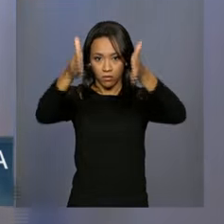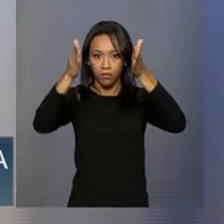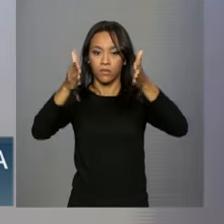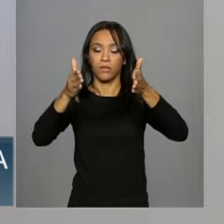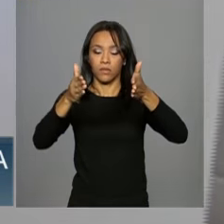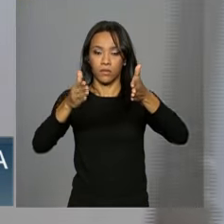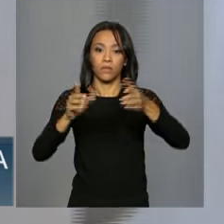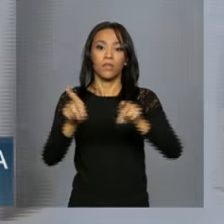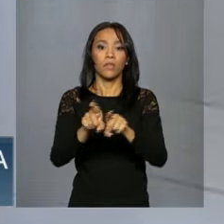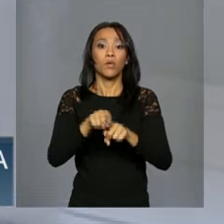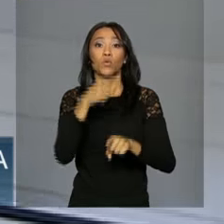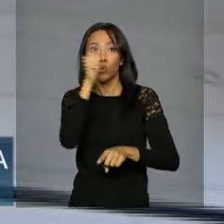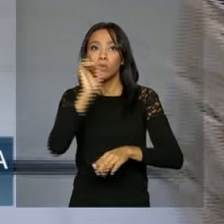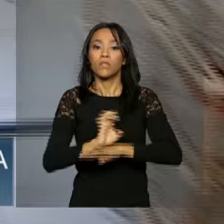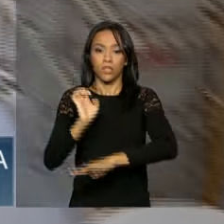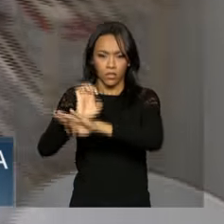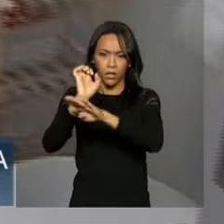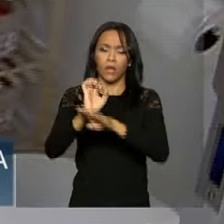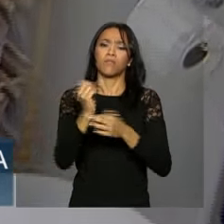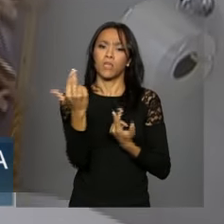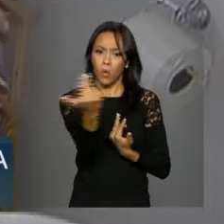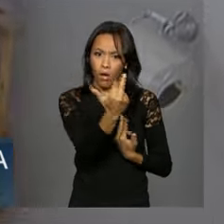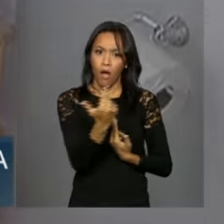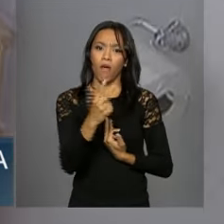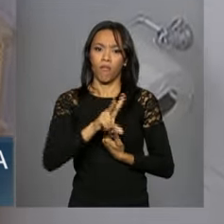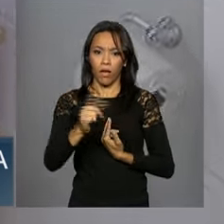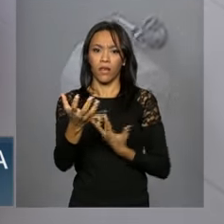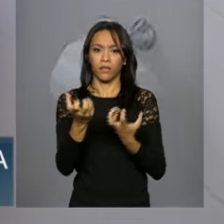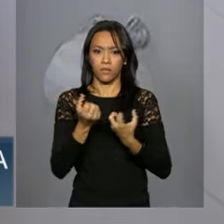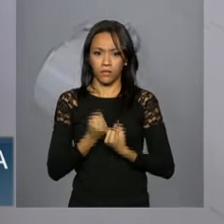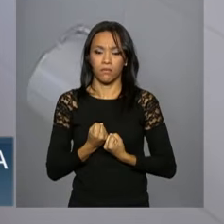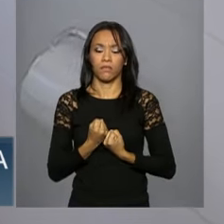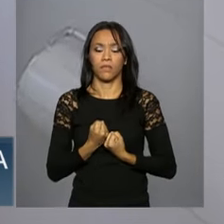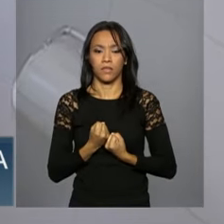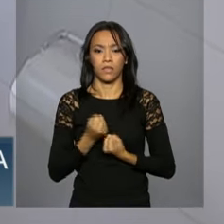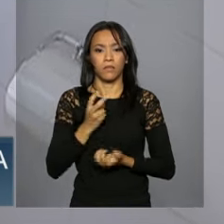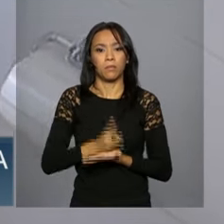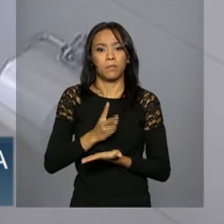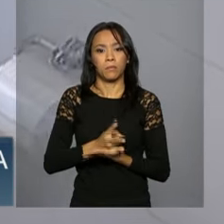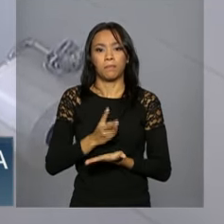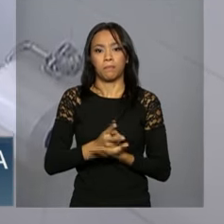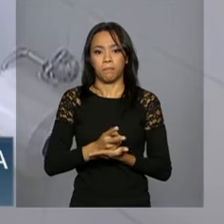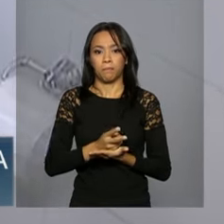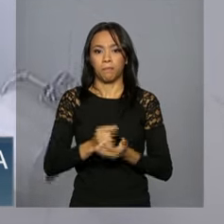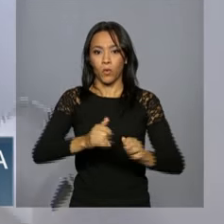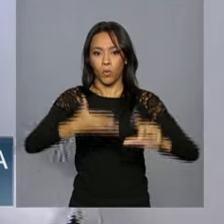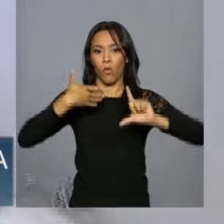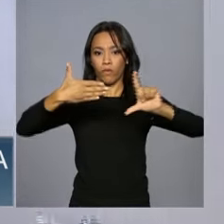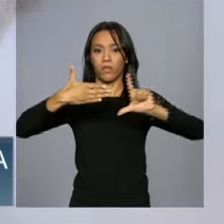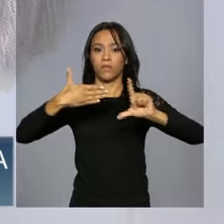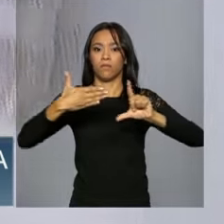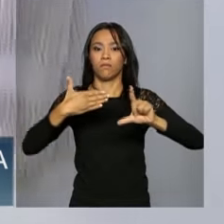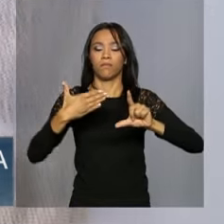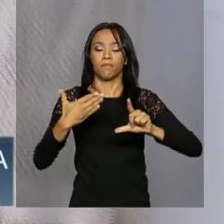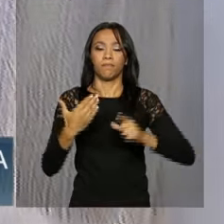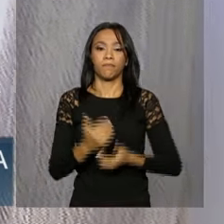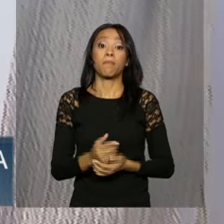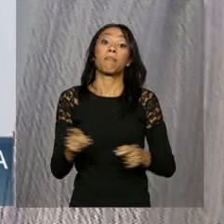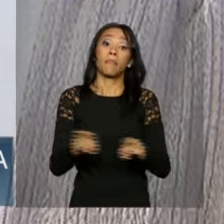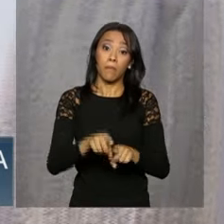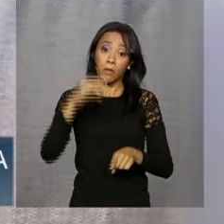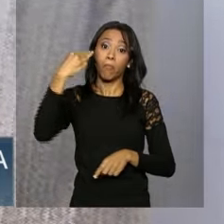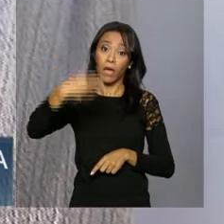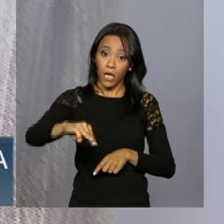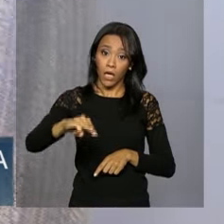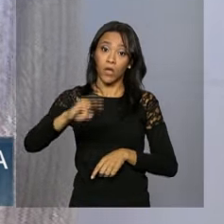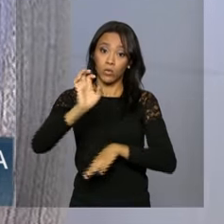E os outros estados também vão receber os apartamentos na cerimônia simultânea. No Maranhão também